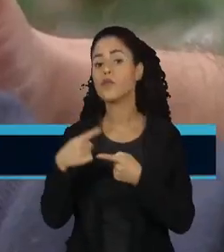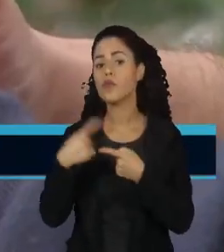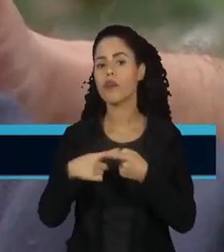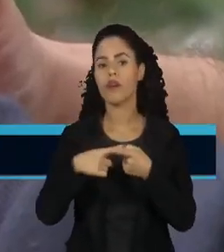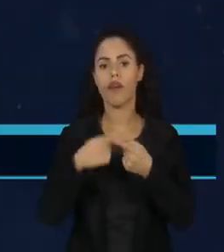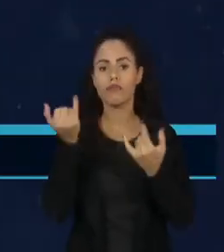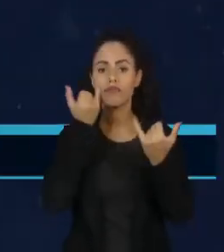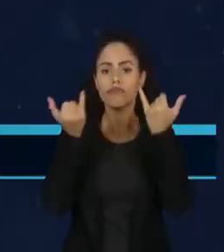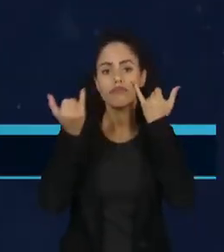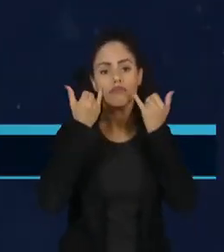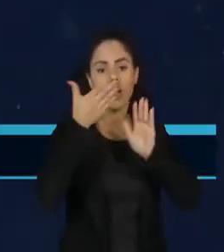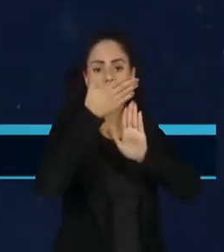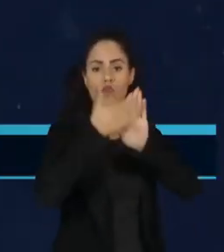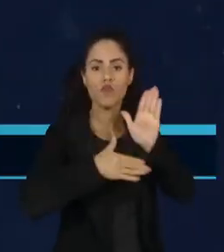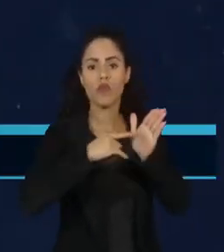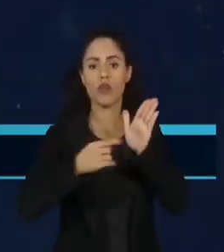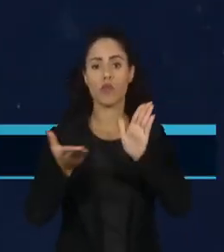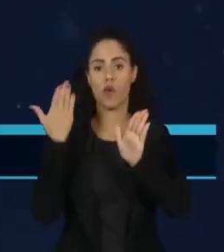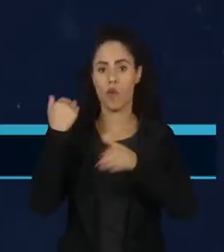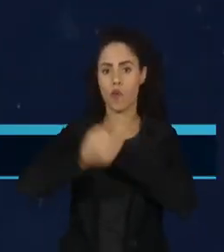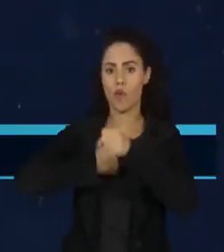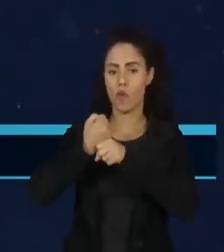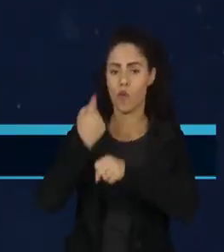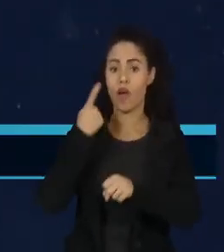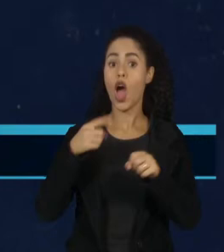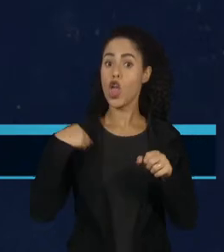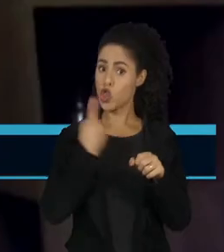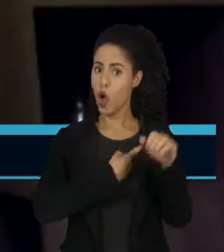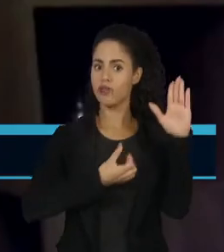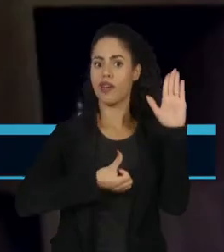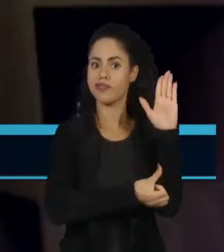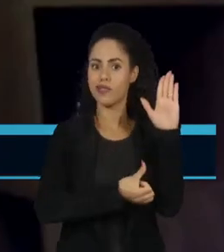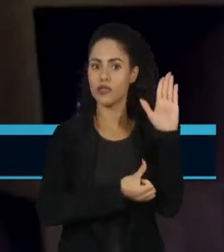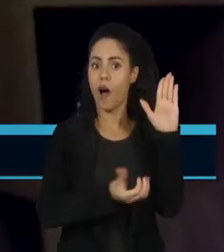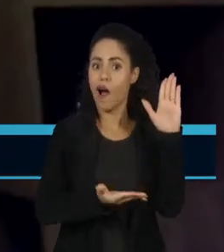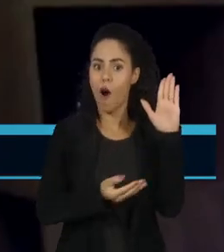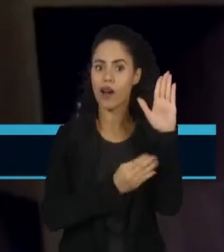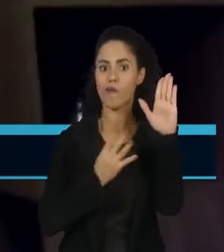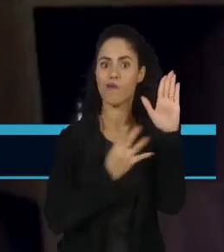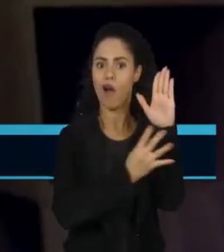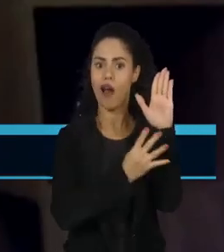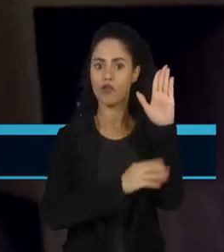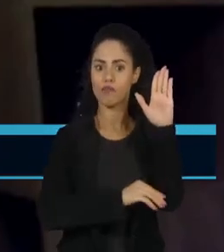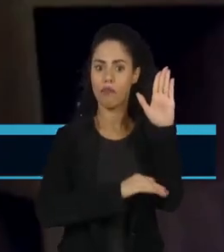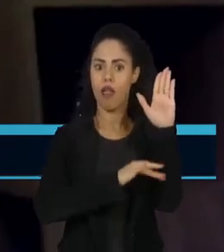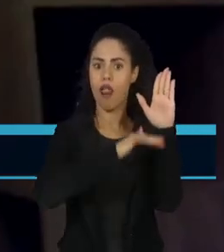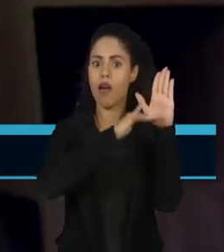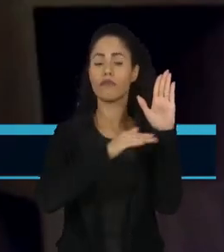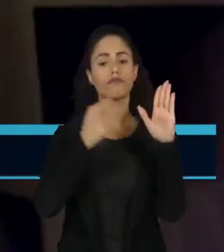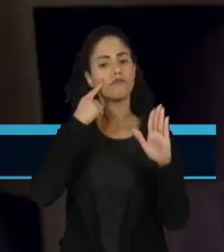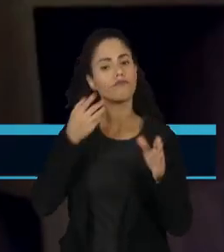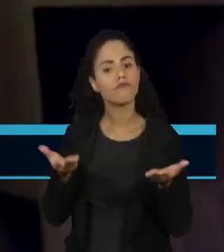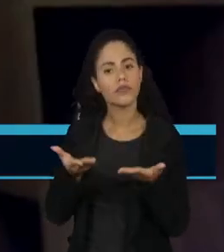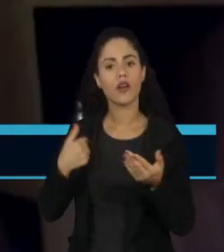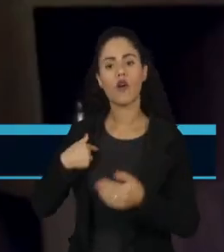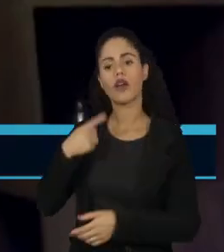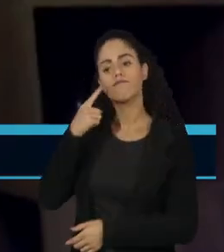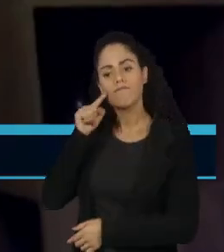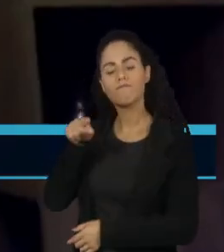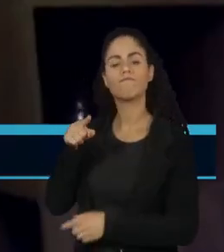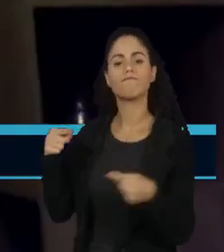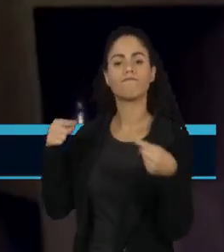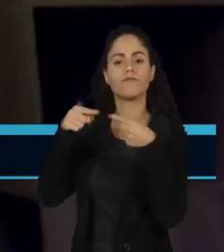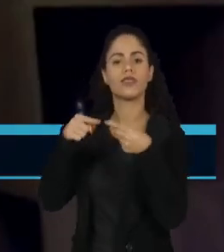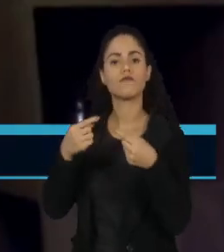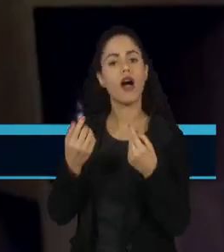anterior do ano passado, ocupávamos a sexta posição. O perfil do brasileiro, ele é um perfil que é muito aderente